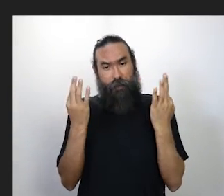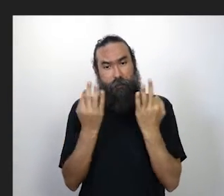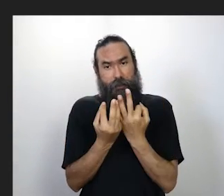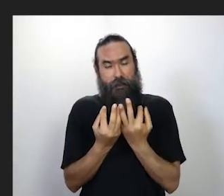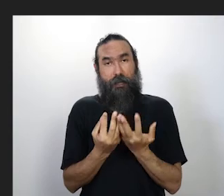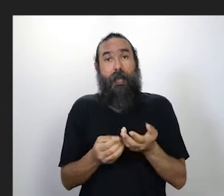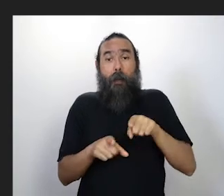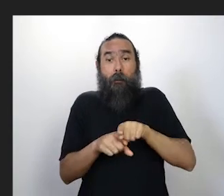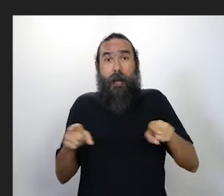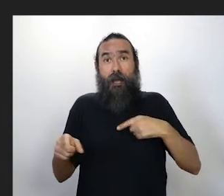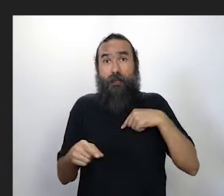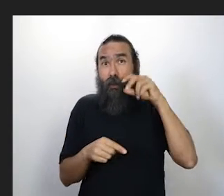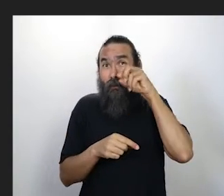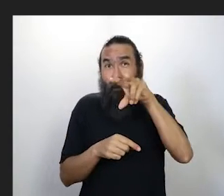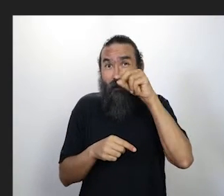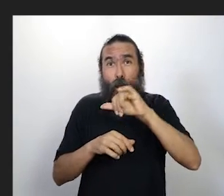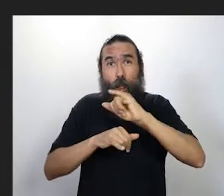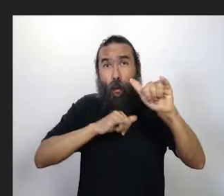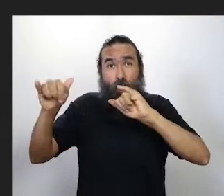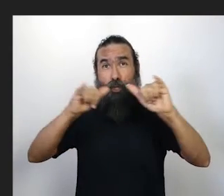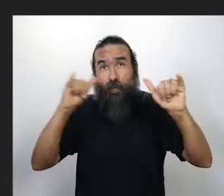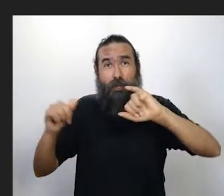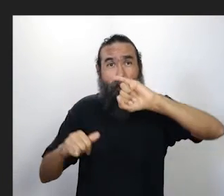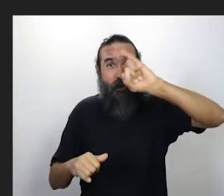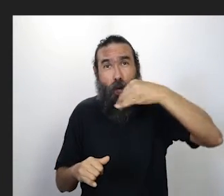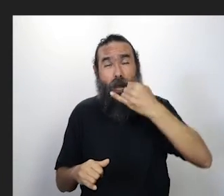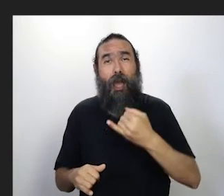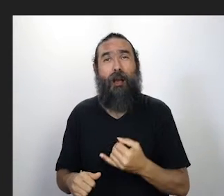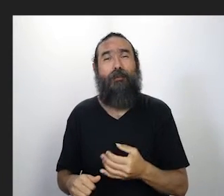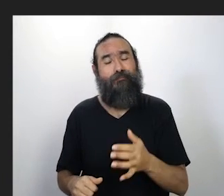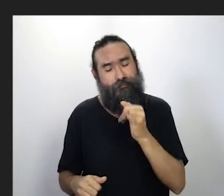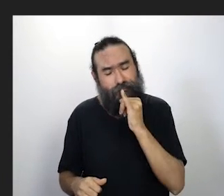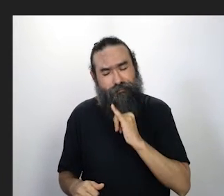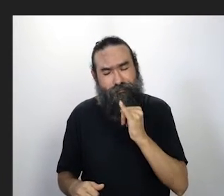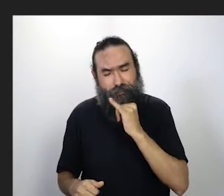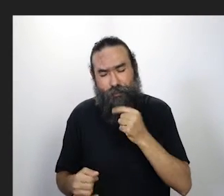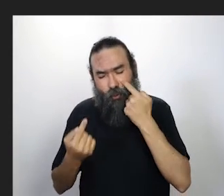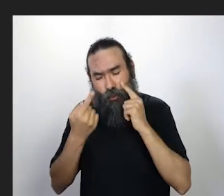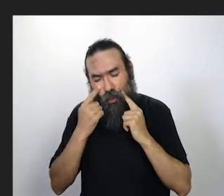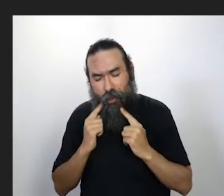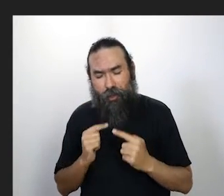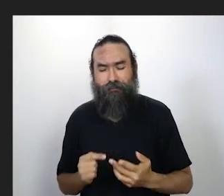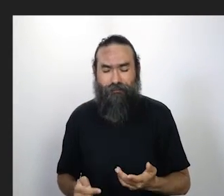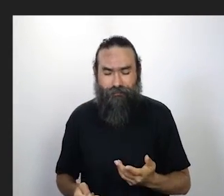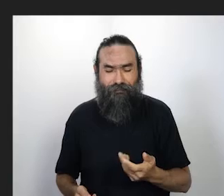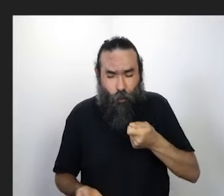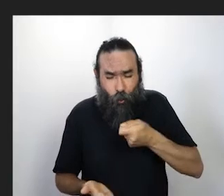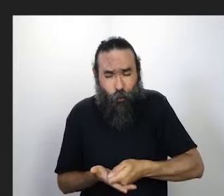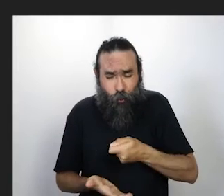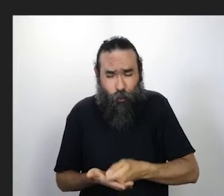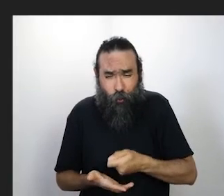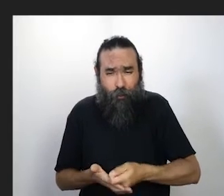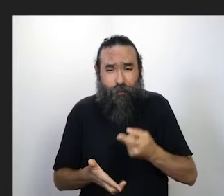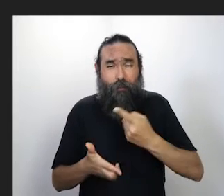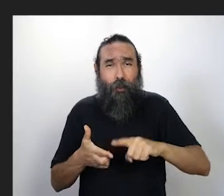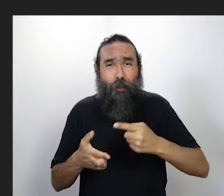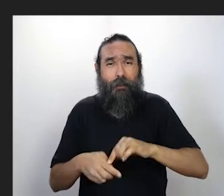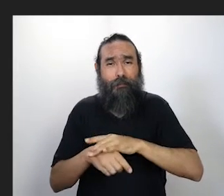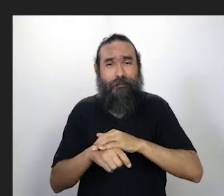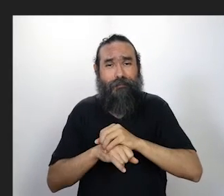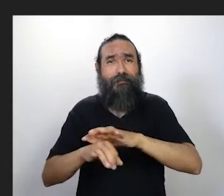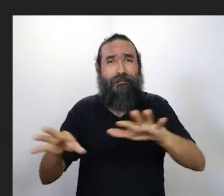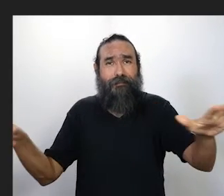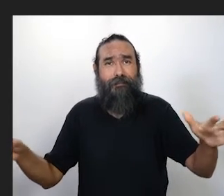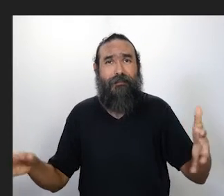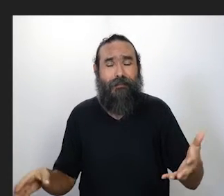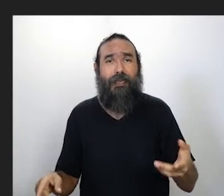para fora, lendo notícias, eu choro um pouco todo dia, é muito duro o que a gente está vivendo, sem dúvida, não